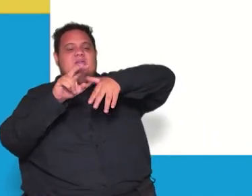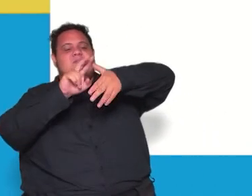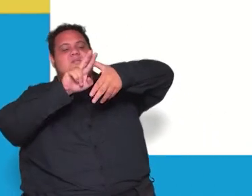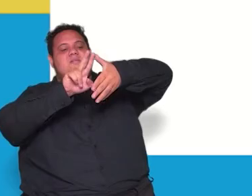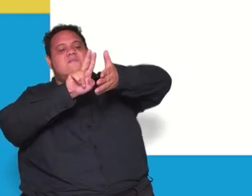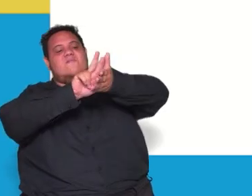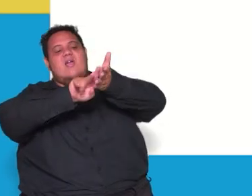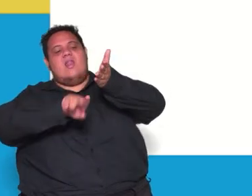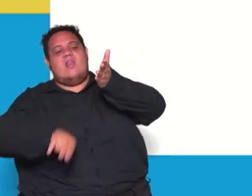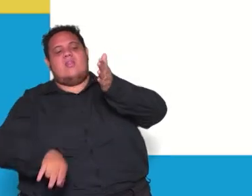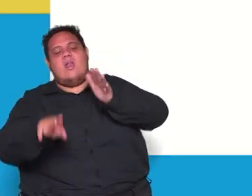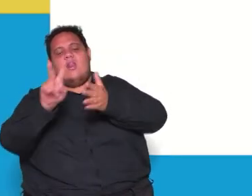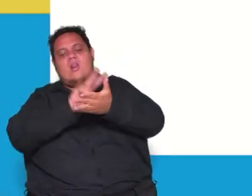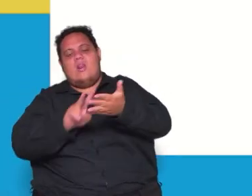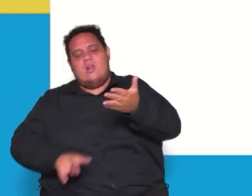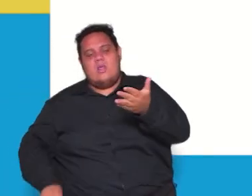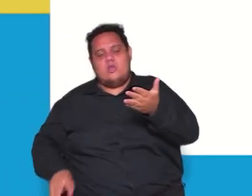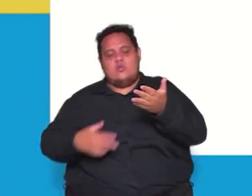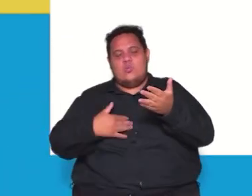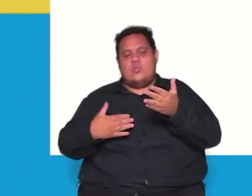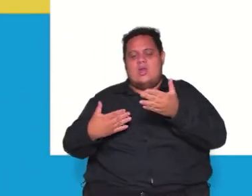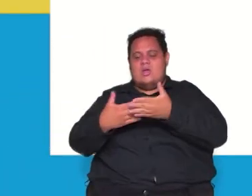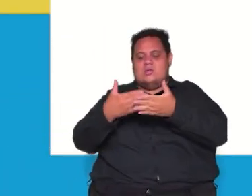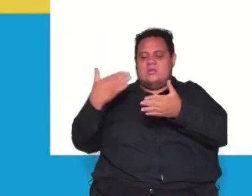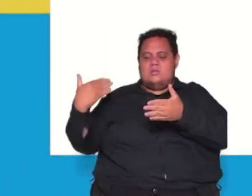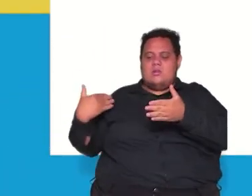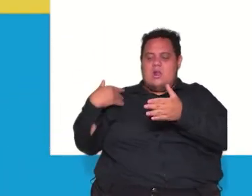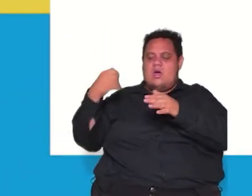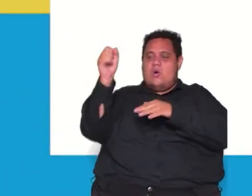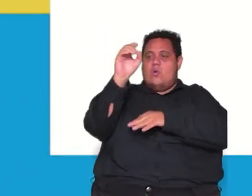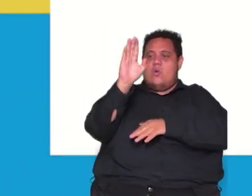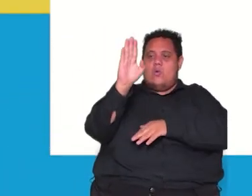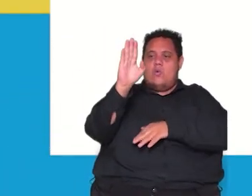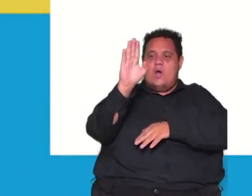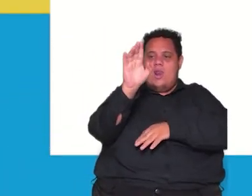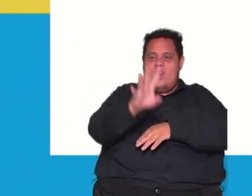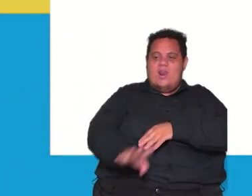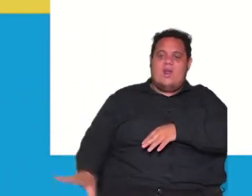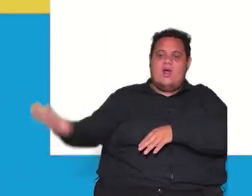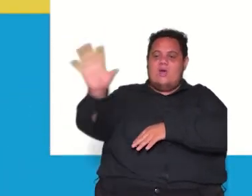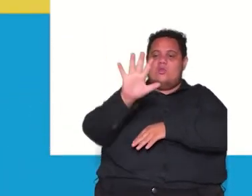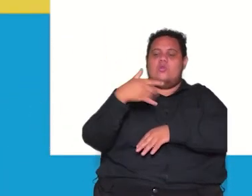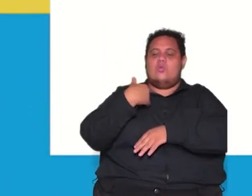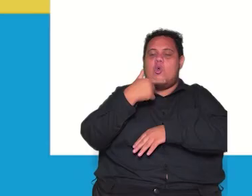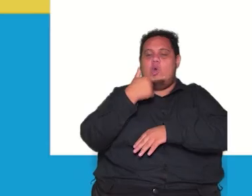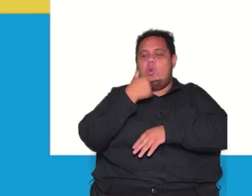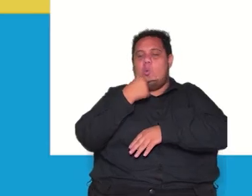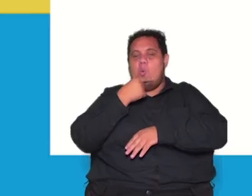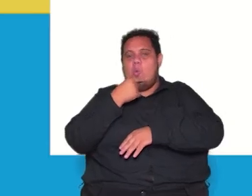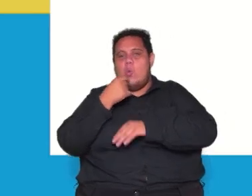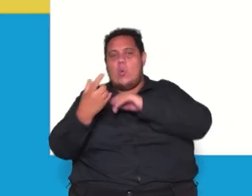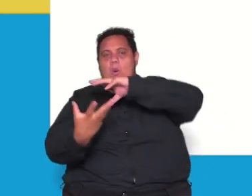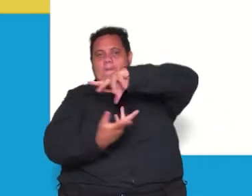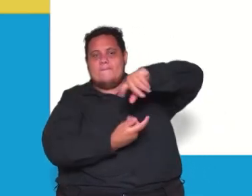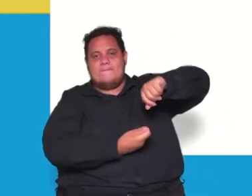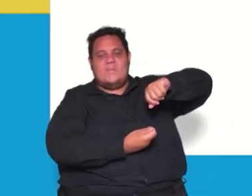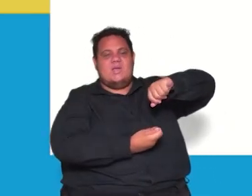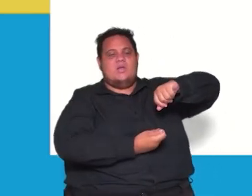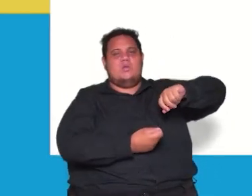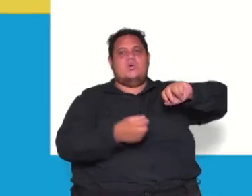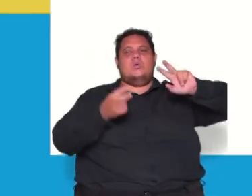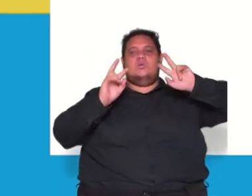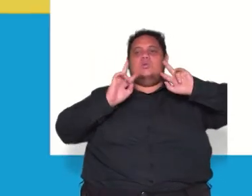contemporâneas conservou uma grande certeza quanto a nacionalidade do mundo e do homem a qual seria imanemente